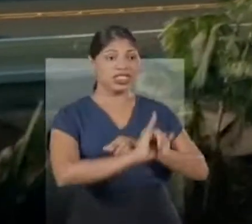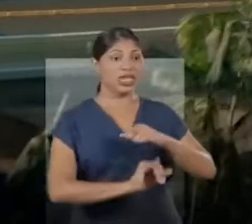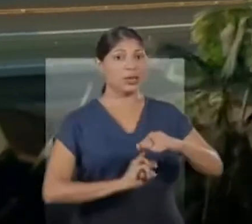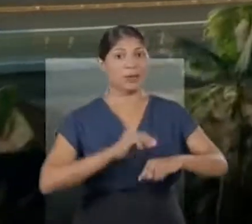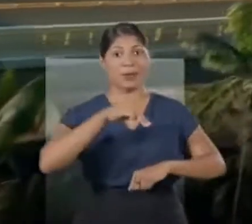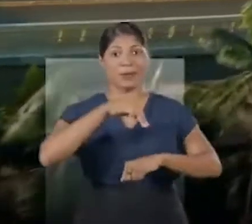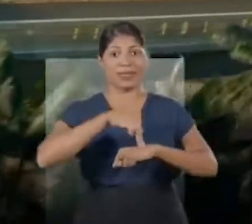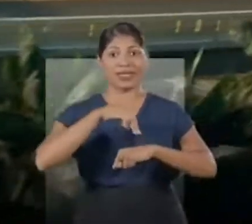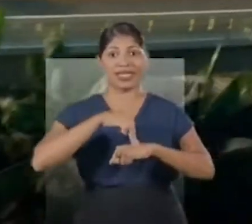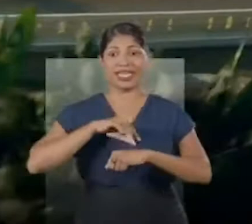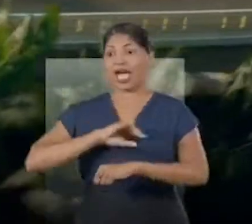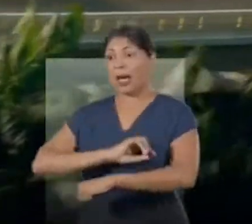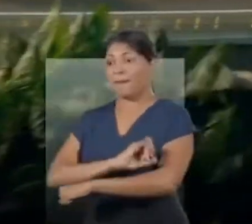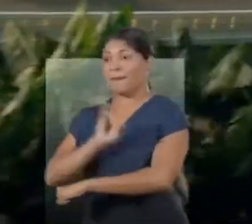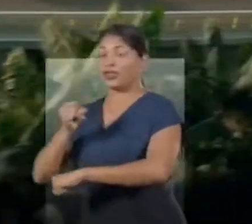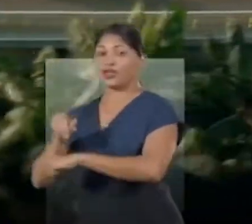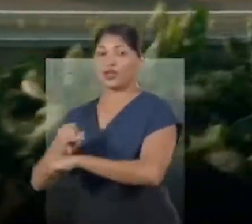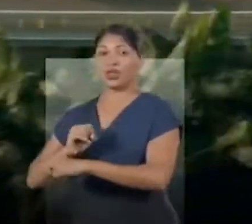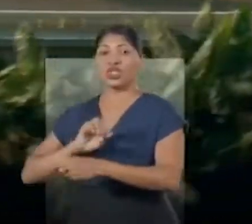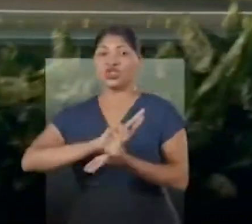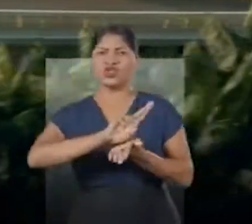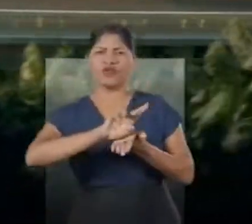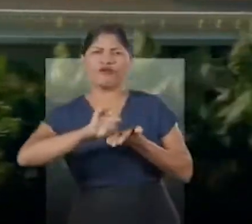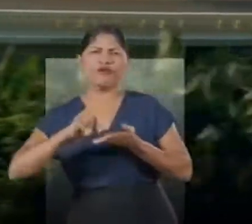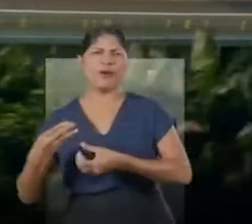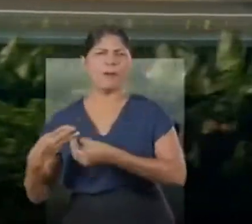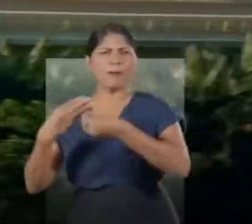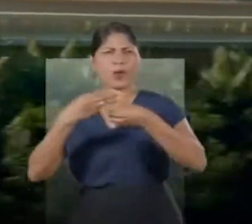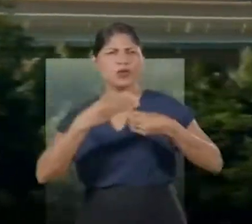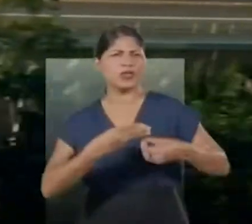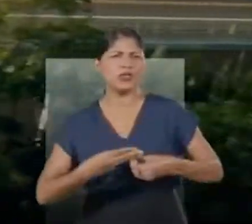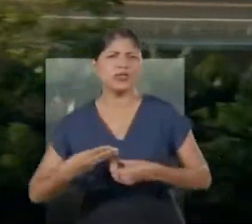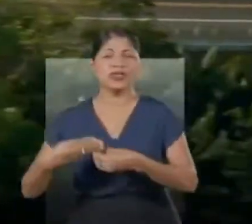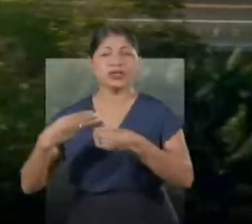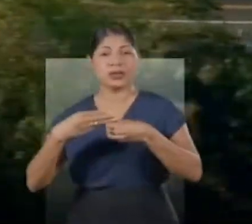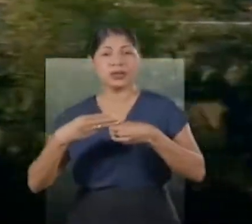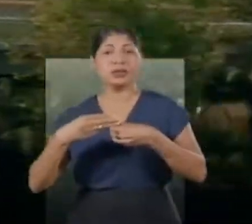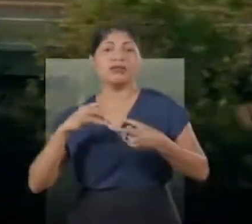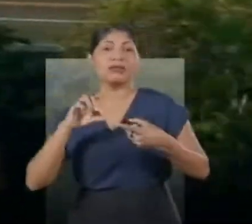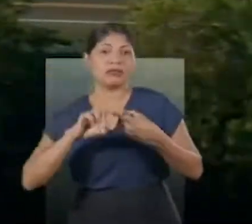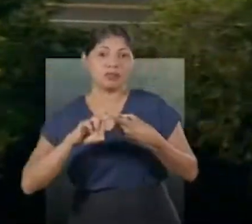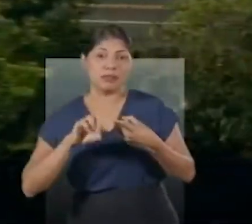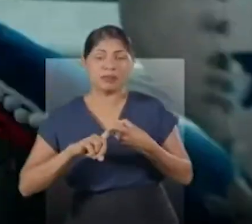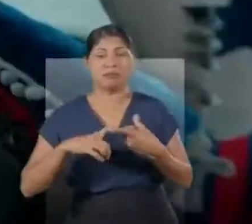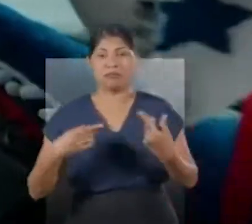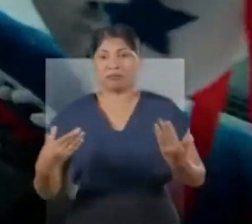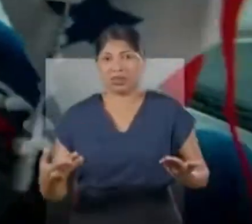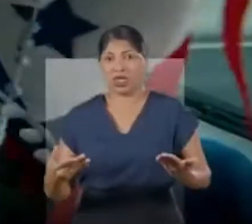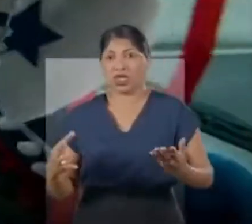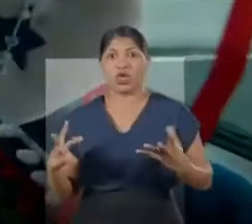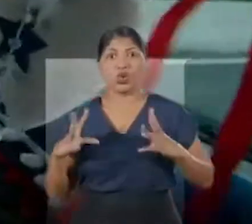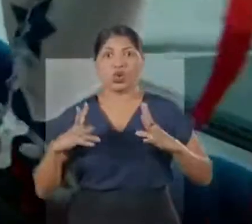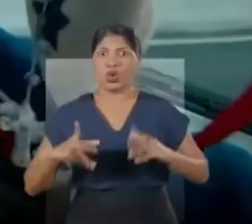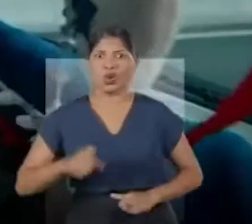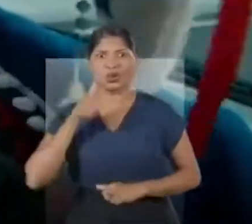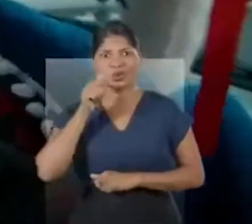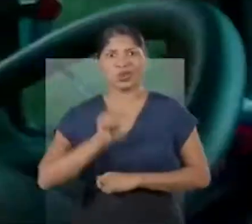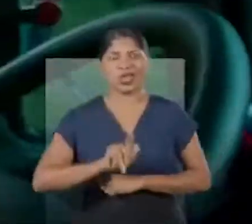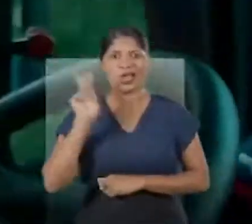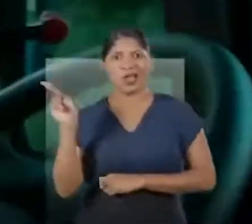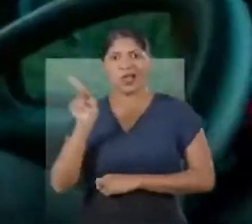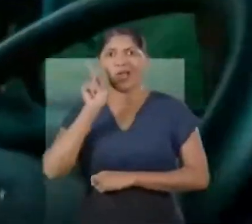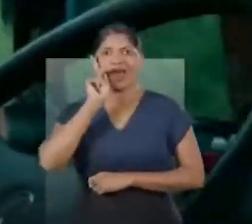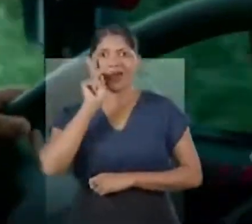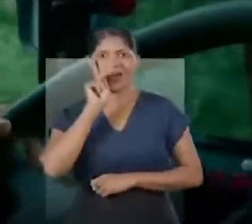Mocajuba, Cametá, Carapajó, Vila do Carmo, Areião, Icatu. Enfim, todos ganharam.